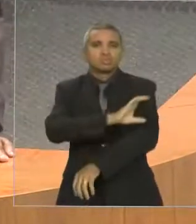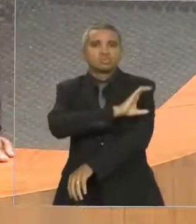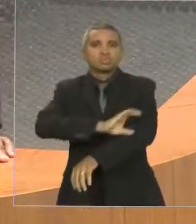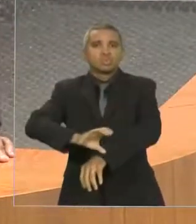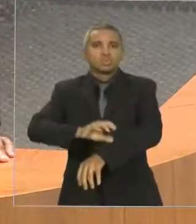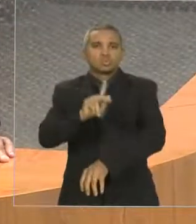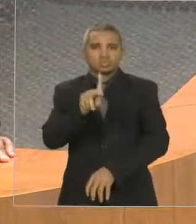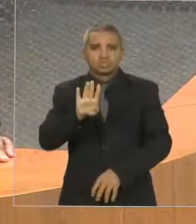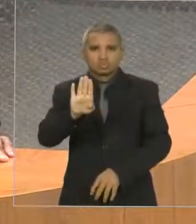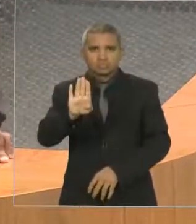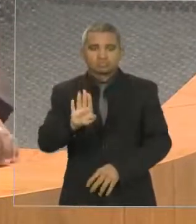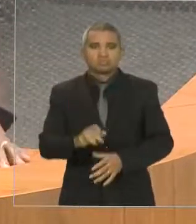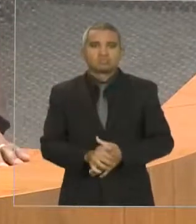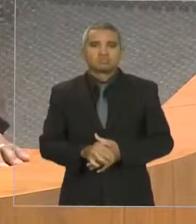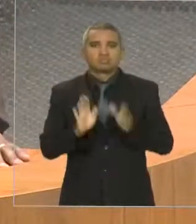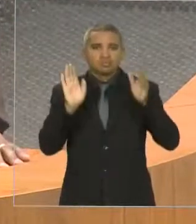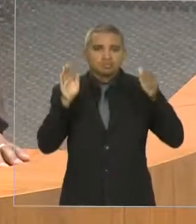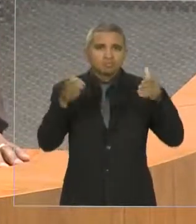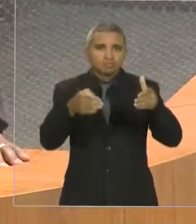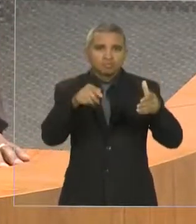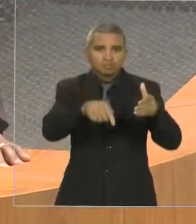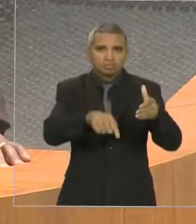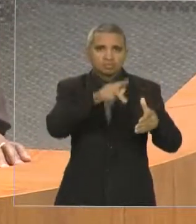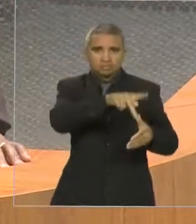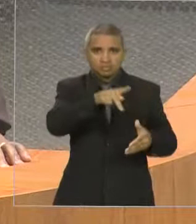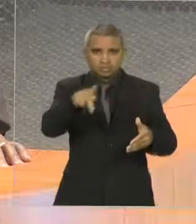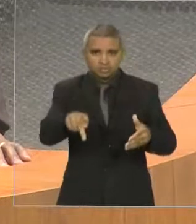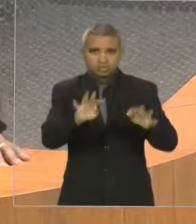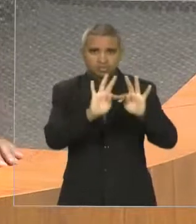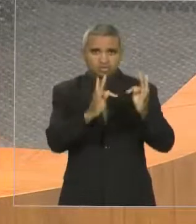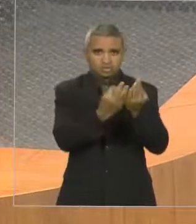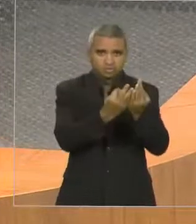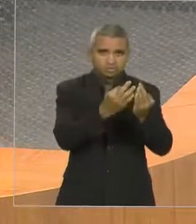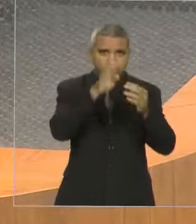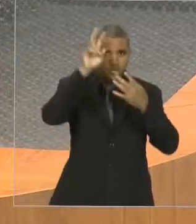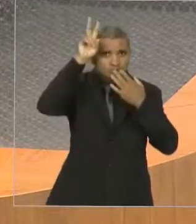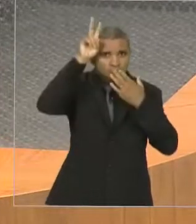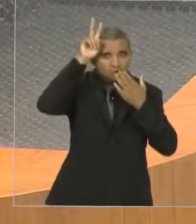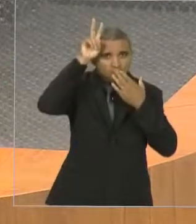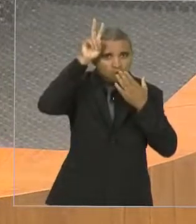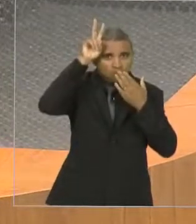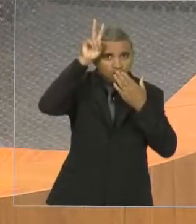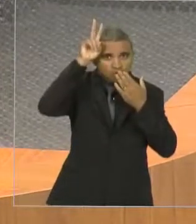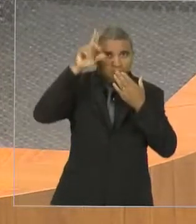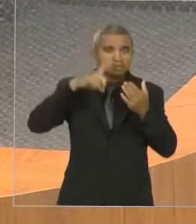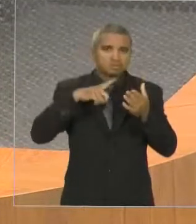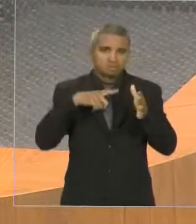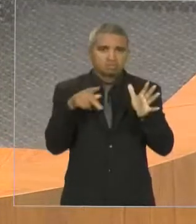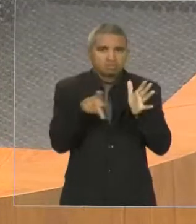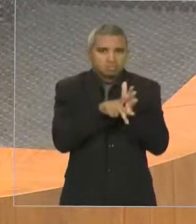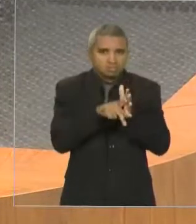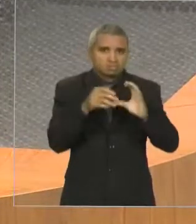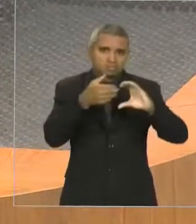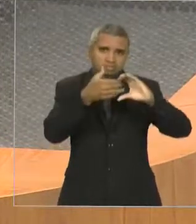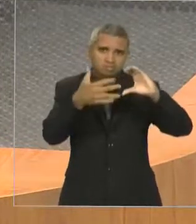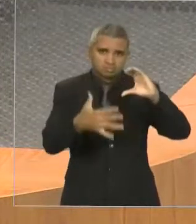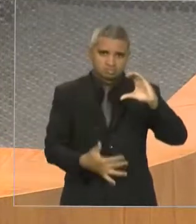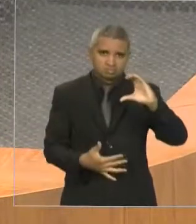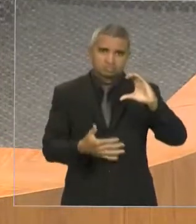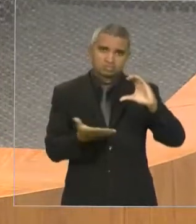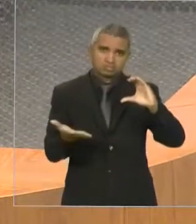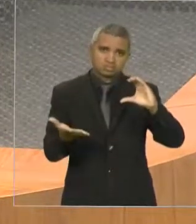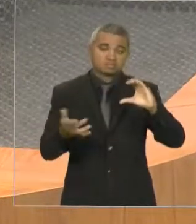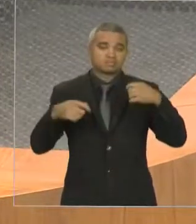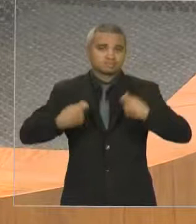os professores nas tribos indígenas, que eles têm suas próprias características, por isso